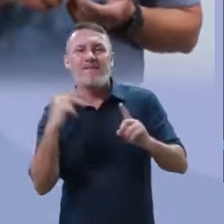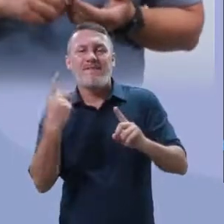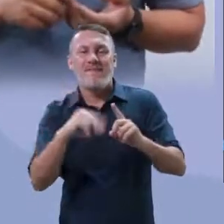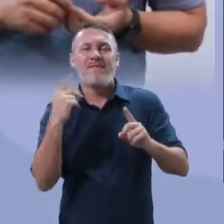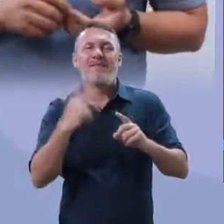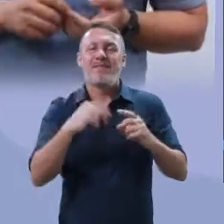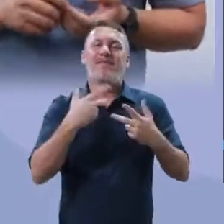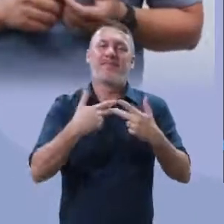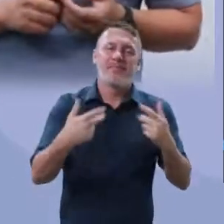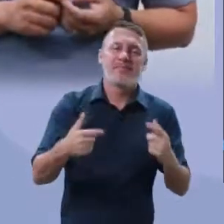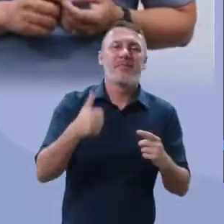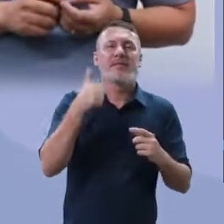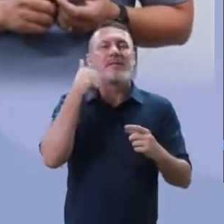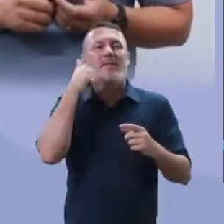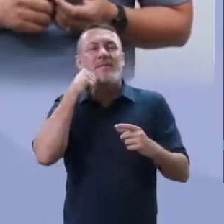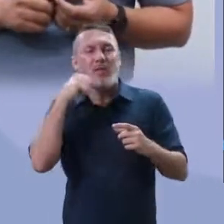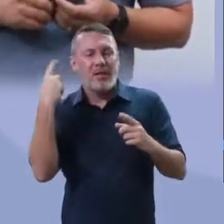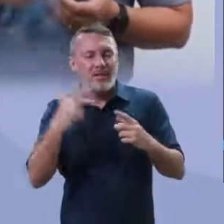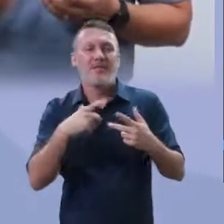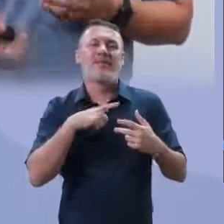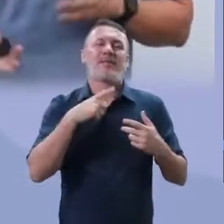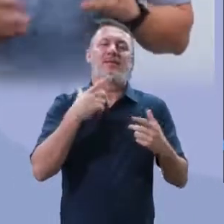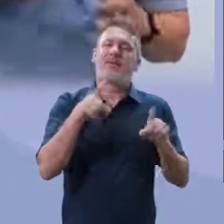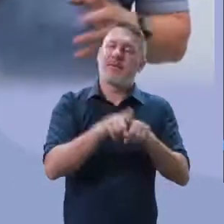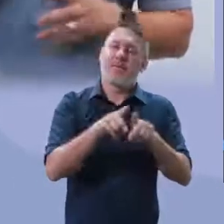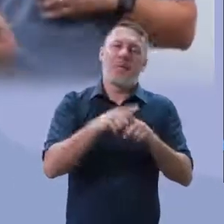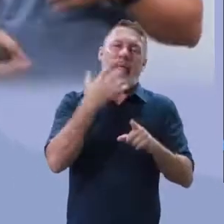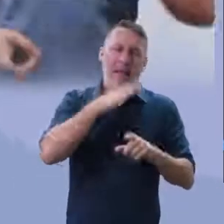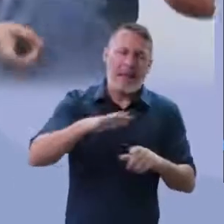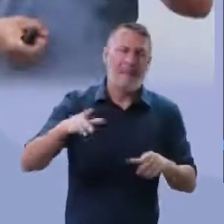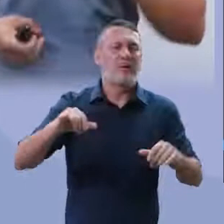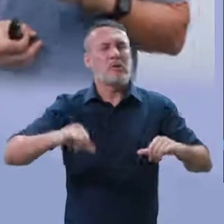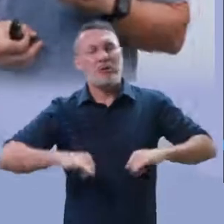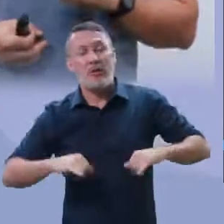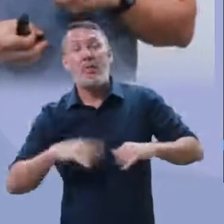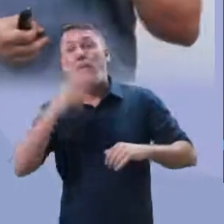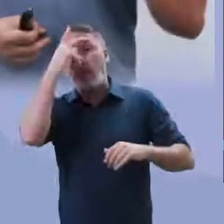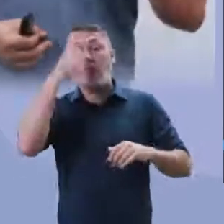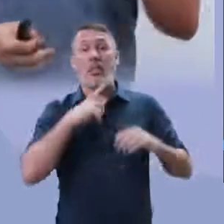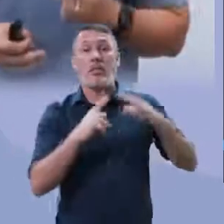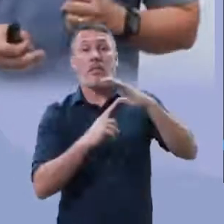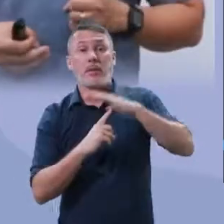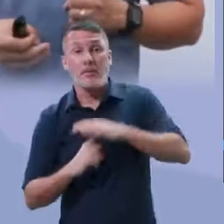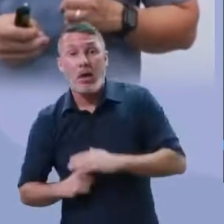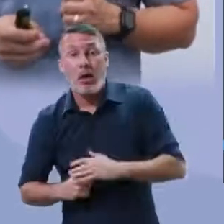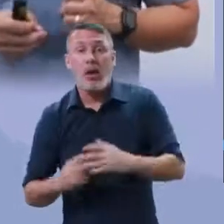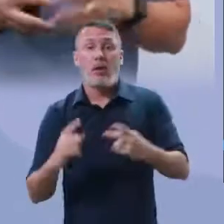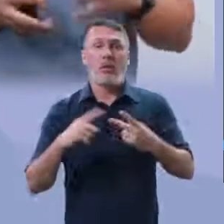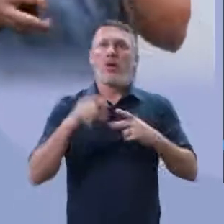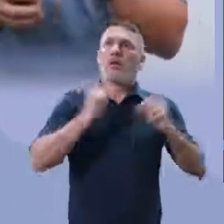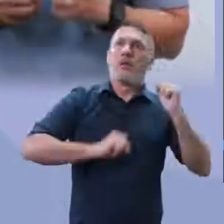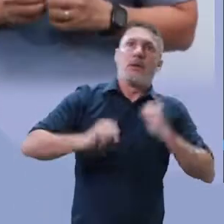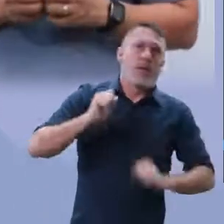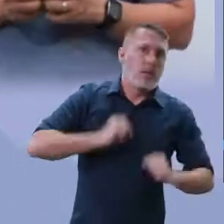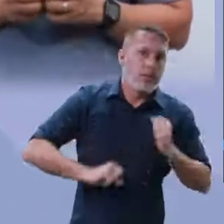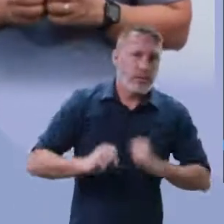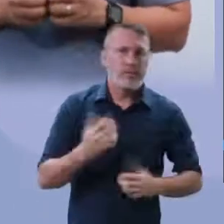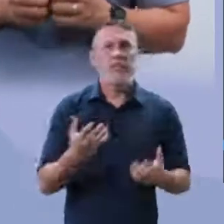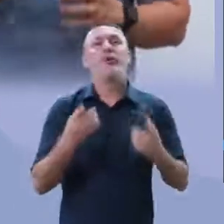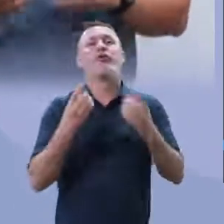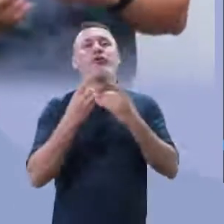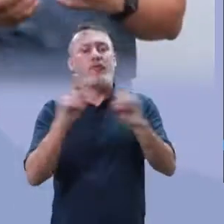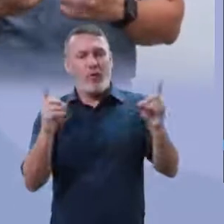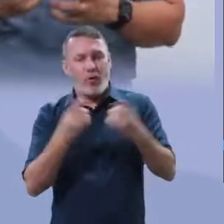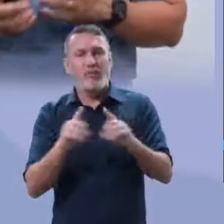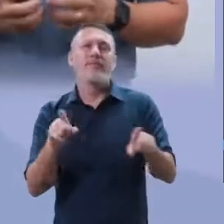violência dentro dos lares, contra as crianças. Os outros aspectos, depressão, ansiedade. E a questão do divórcio